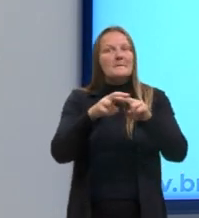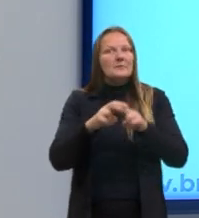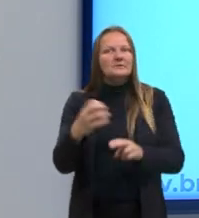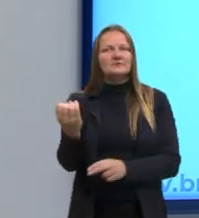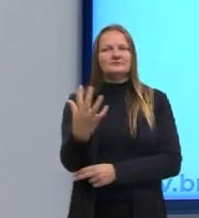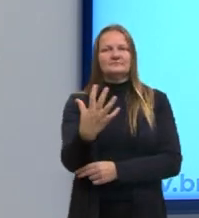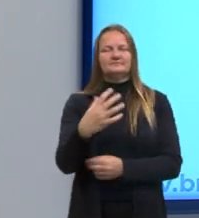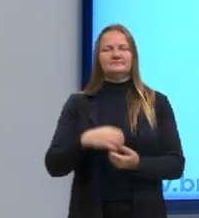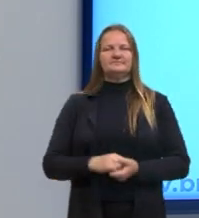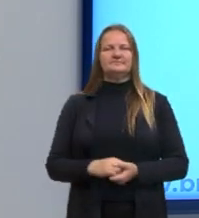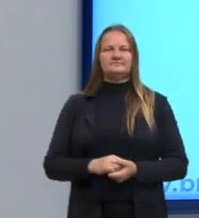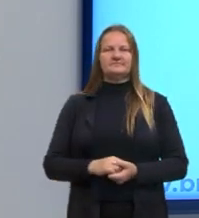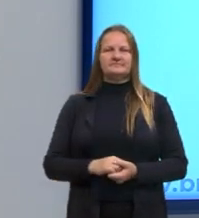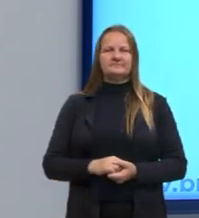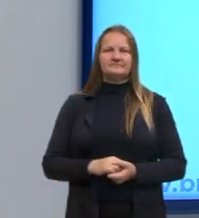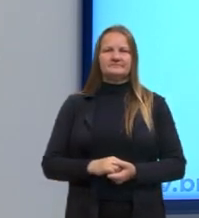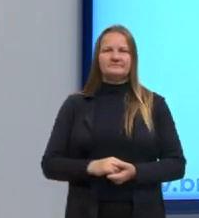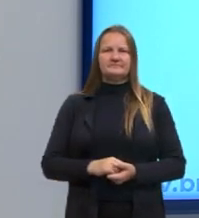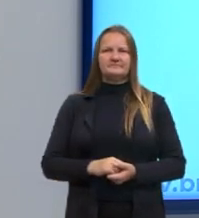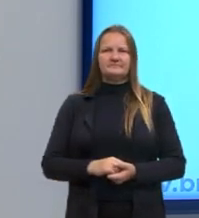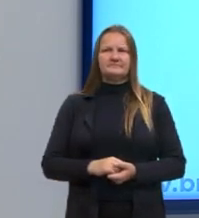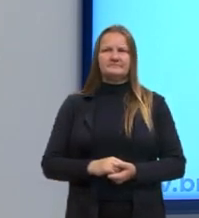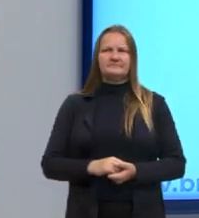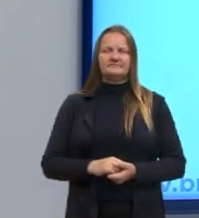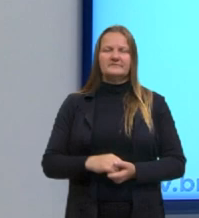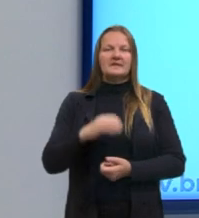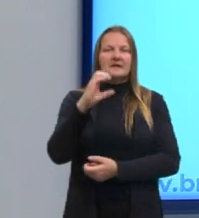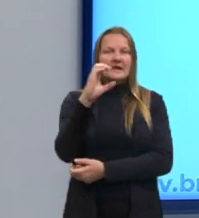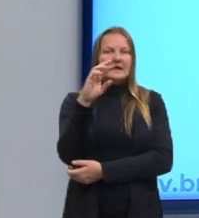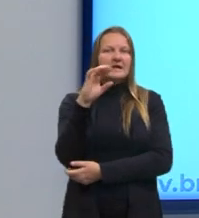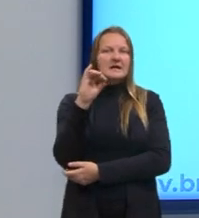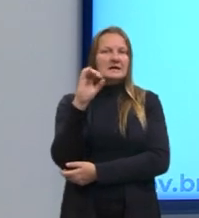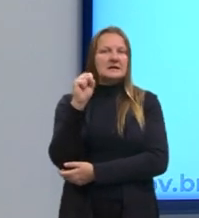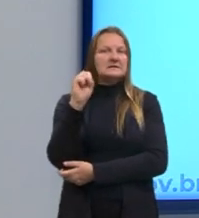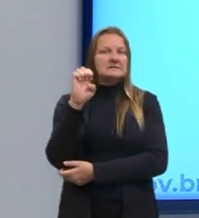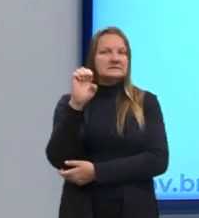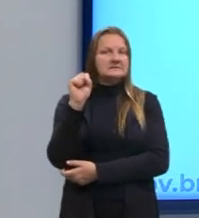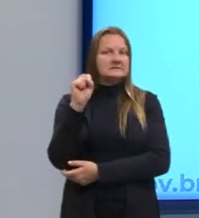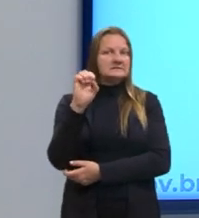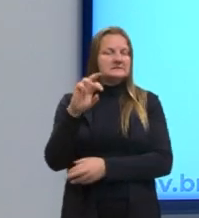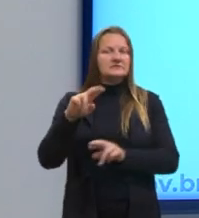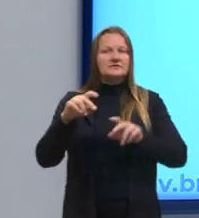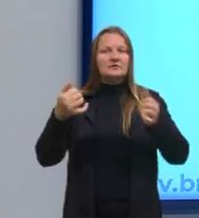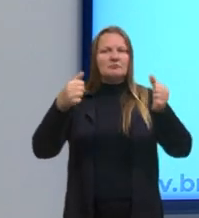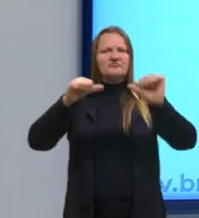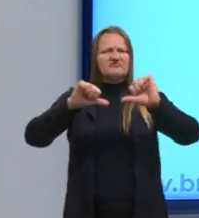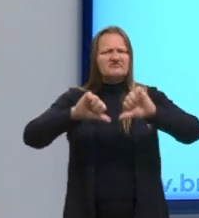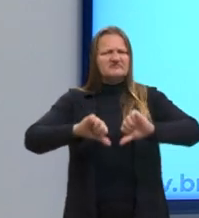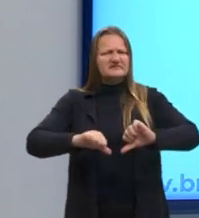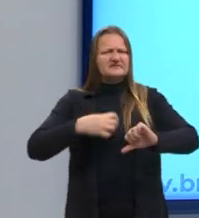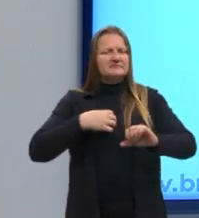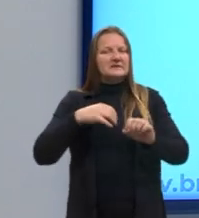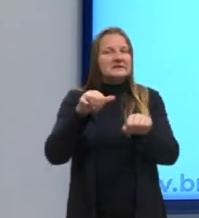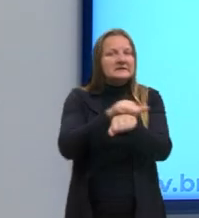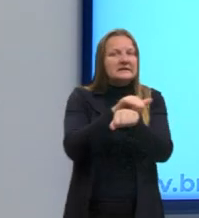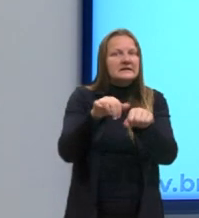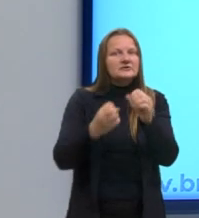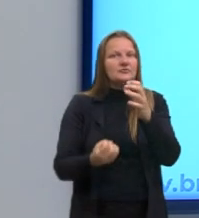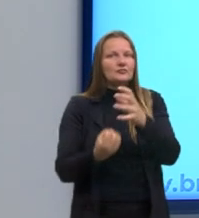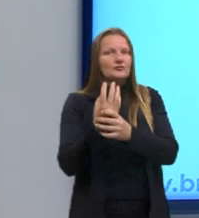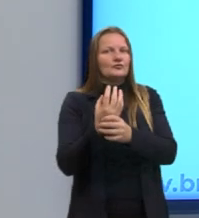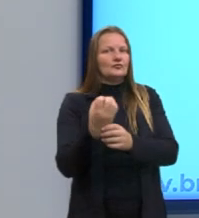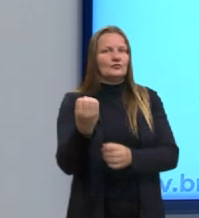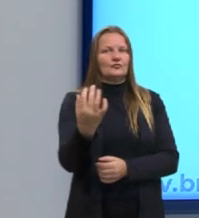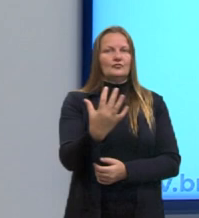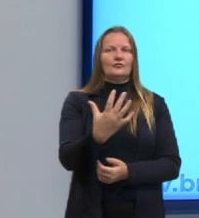caracterizada como uma crise permanente. E as crises nos convocam a pensar de outros modos. Isso foi o processo da modernidade.